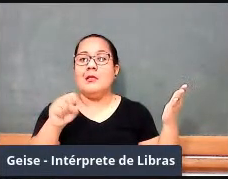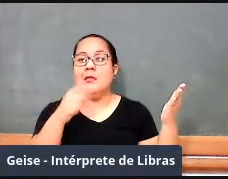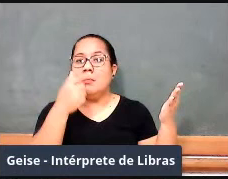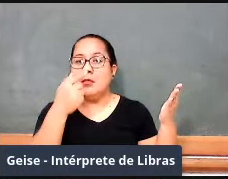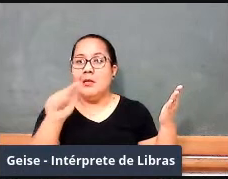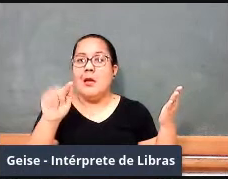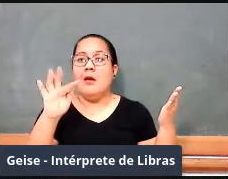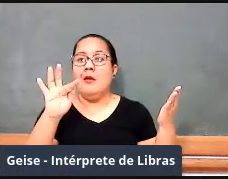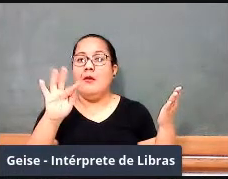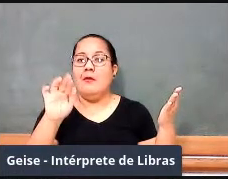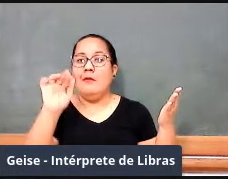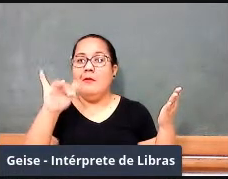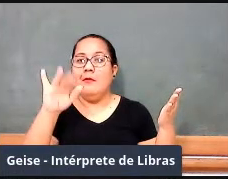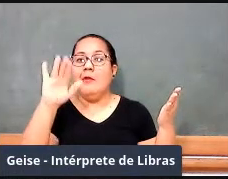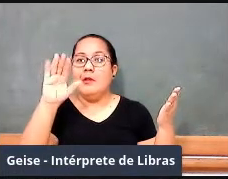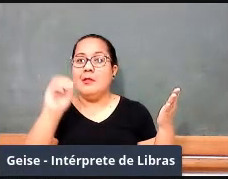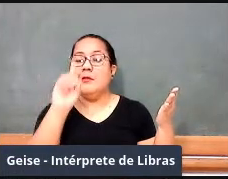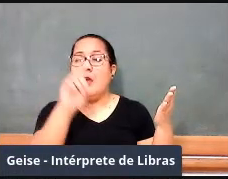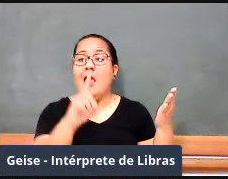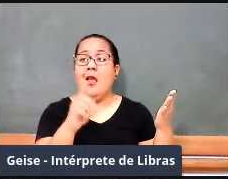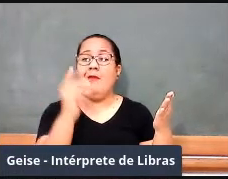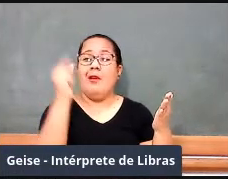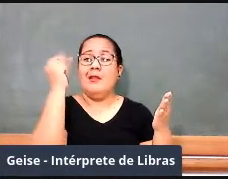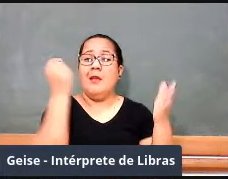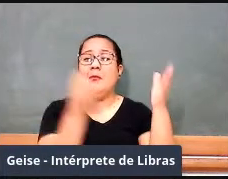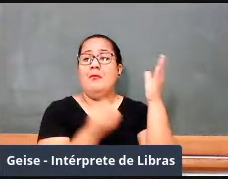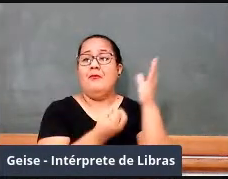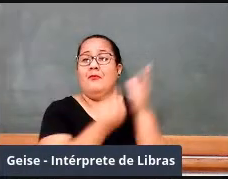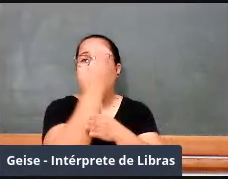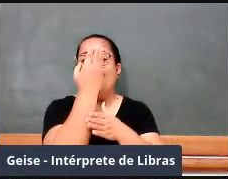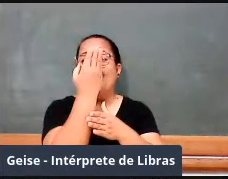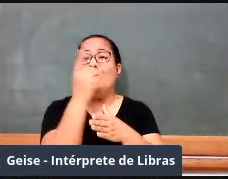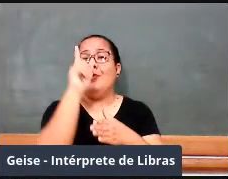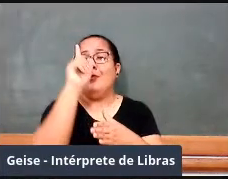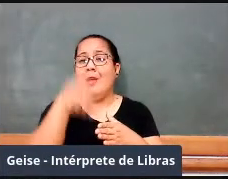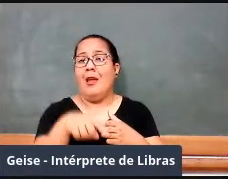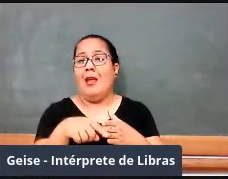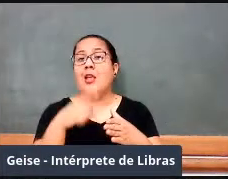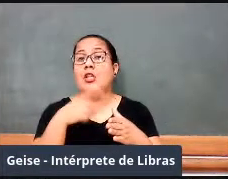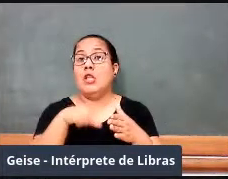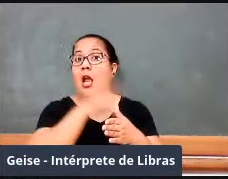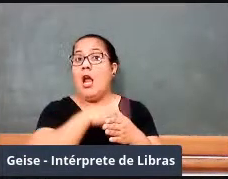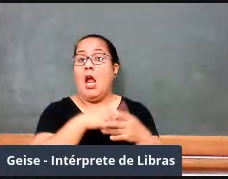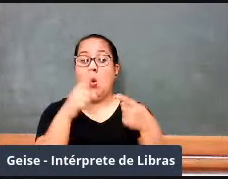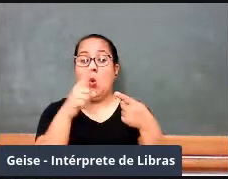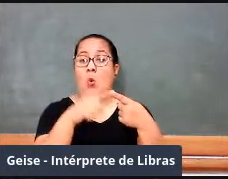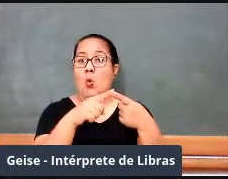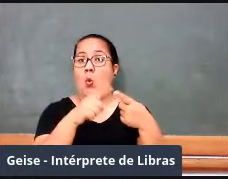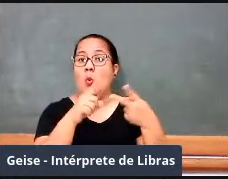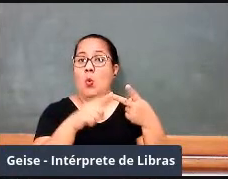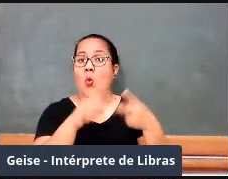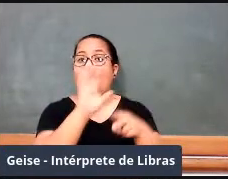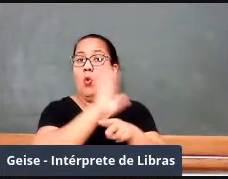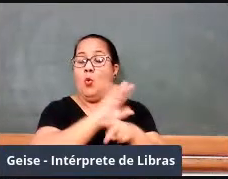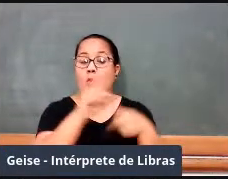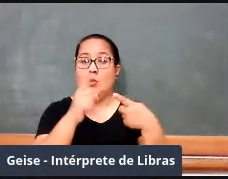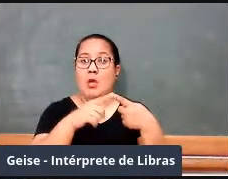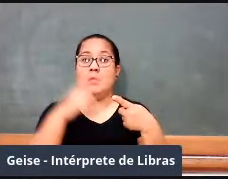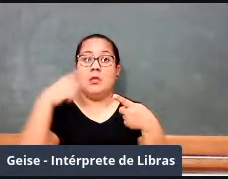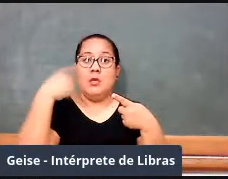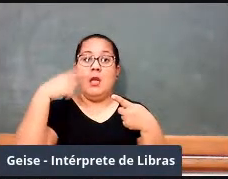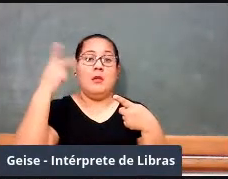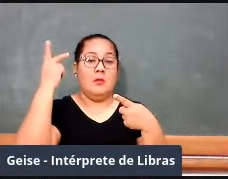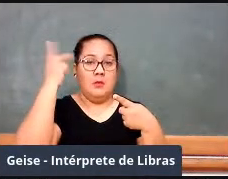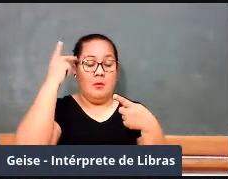um dos cursos criados àquela altura. criaram-se dois cursos, o curso de Direito em São Paulo